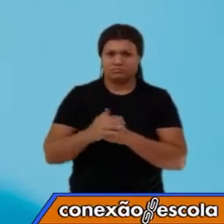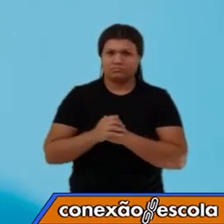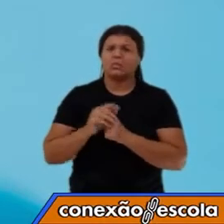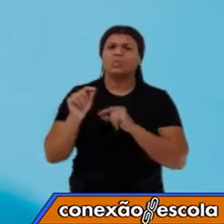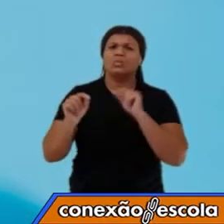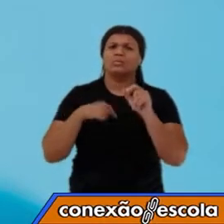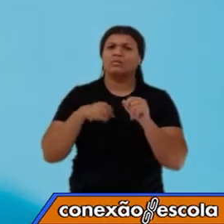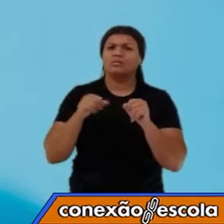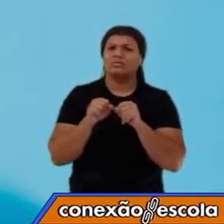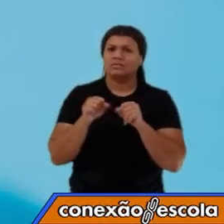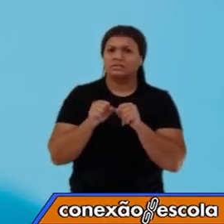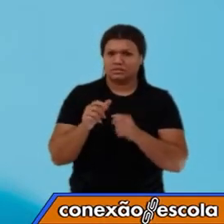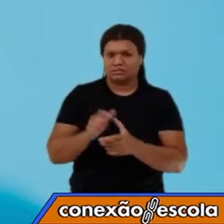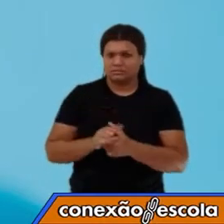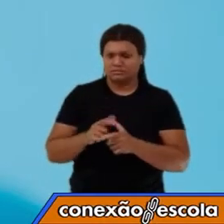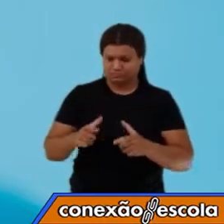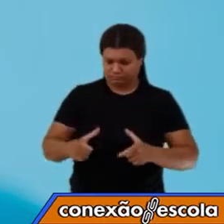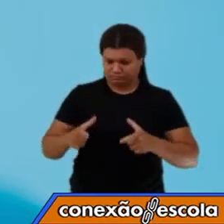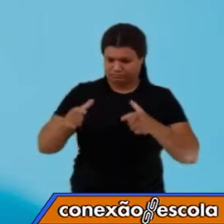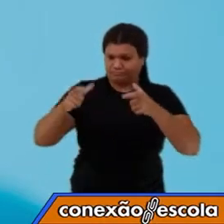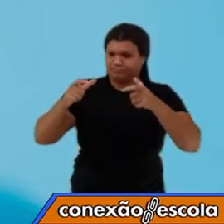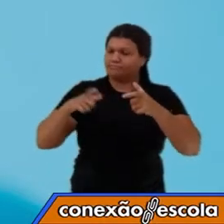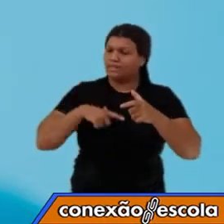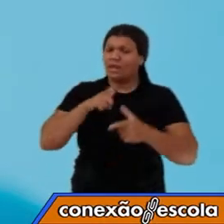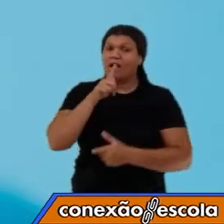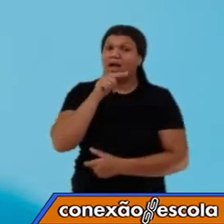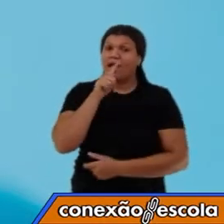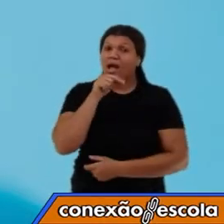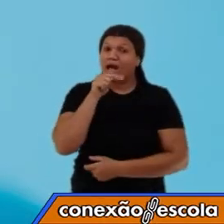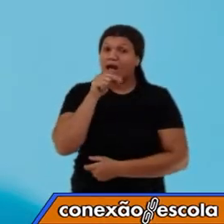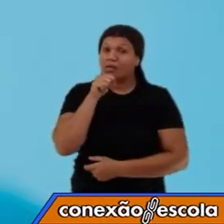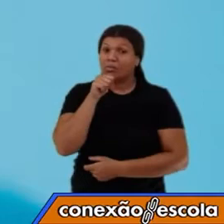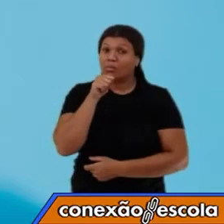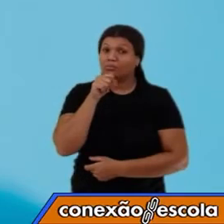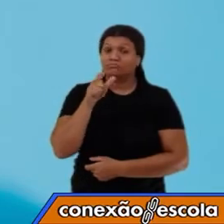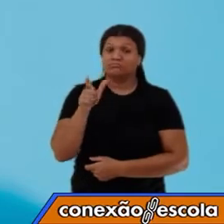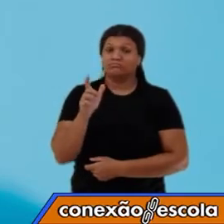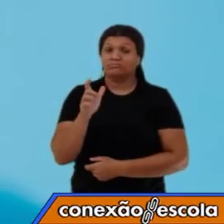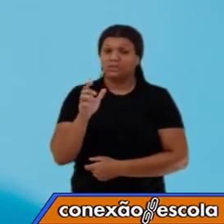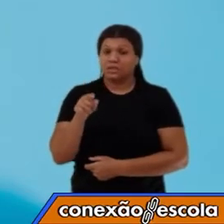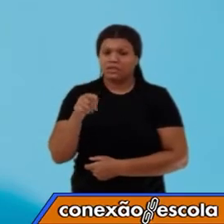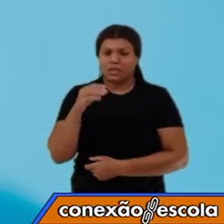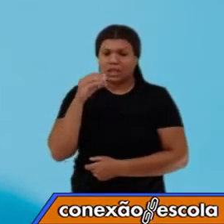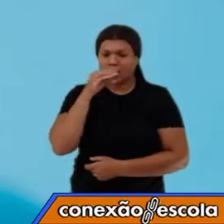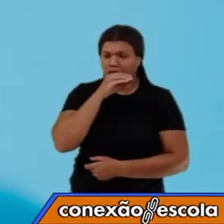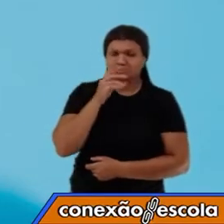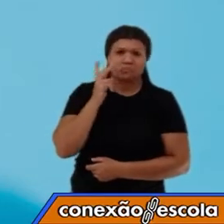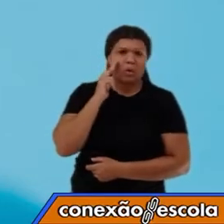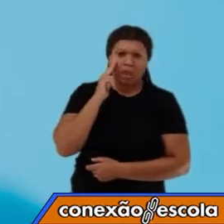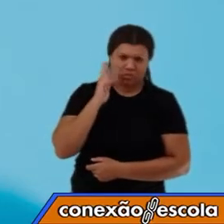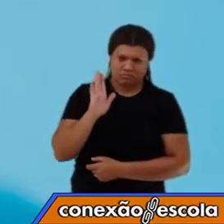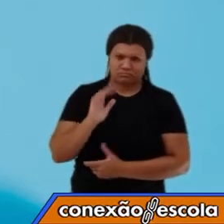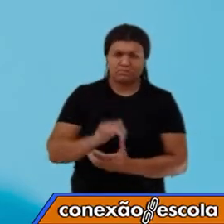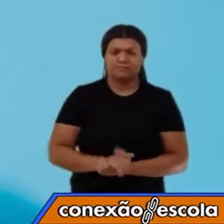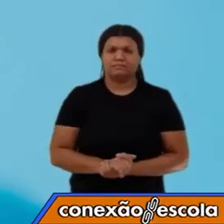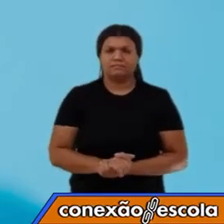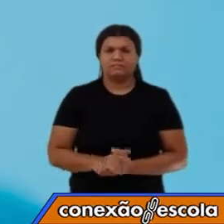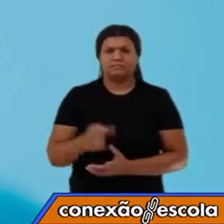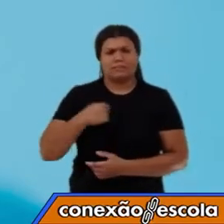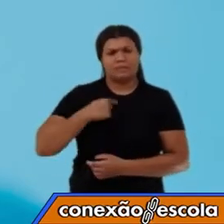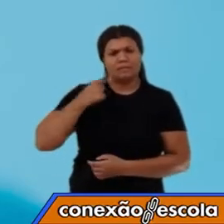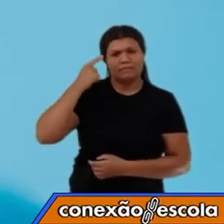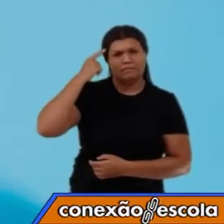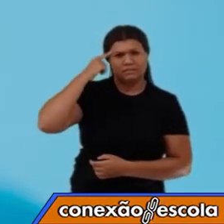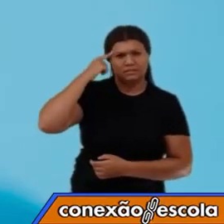Nessa jarra, tenho água em temperatura ambiente. Nós vamos pensar no